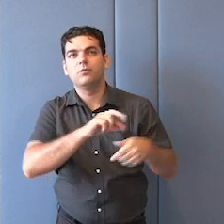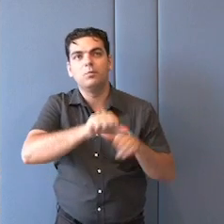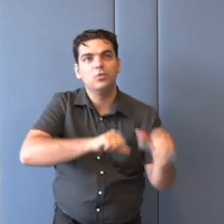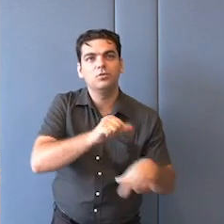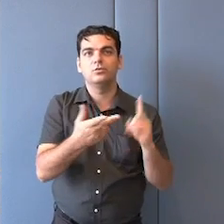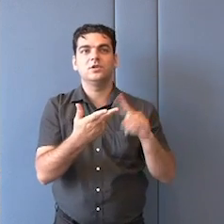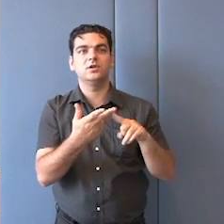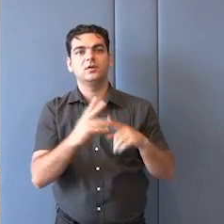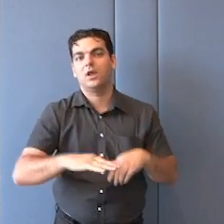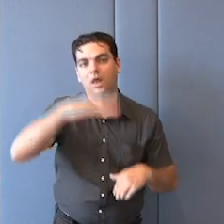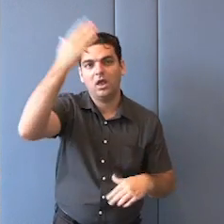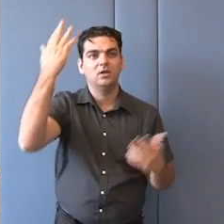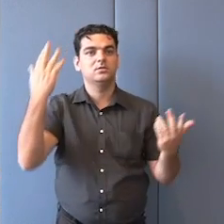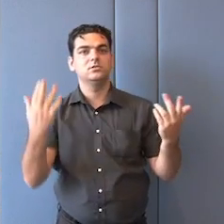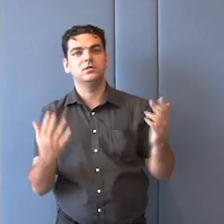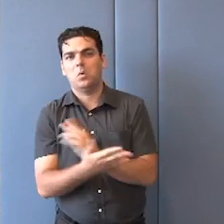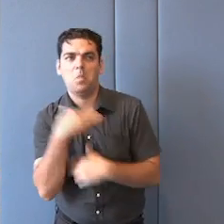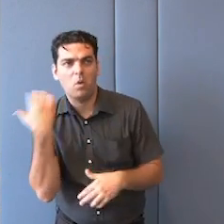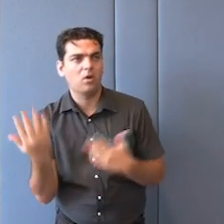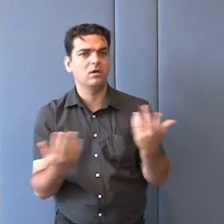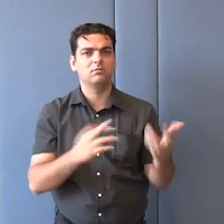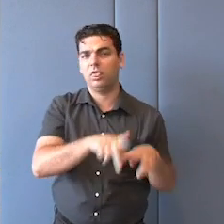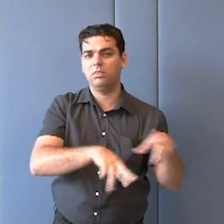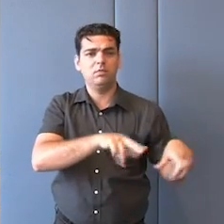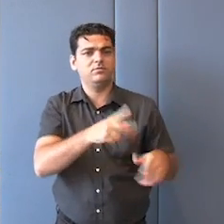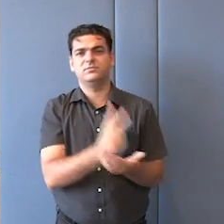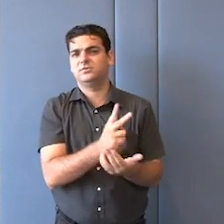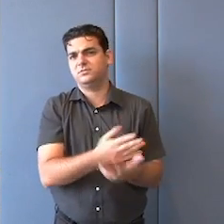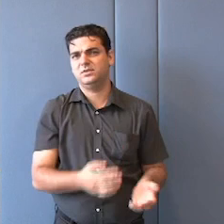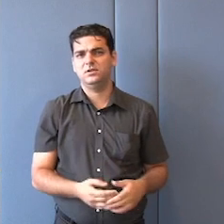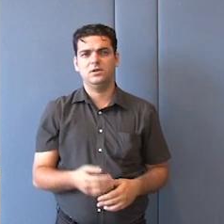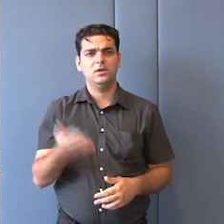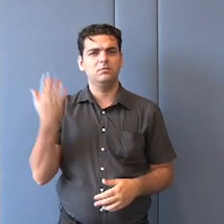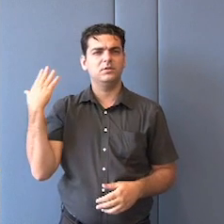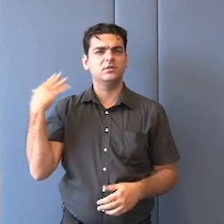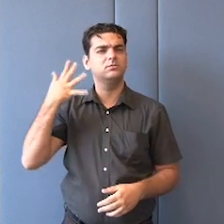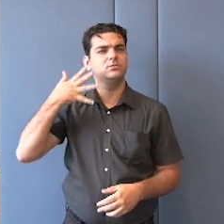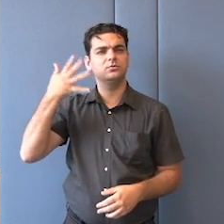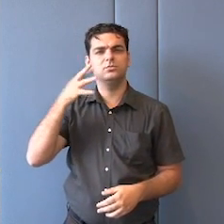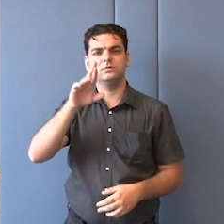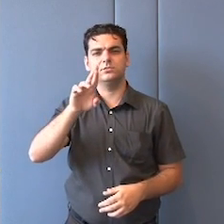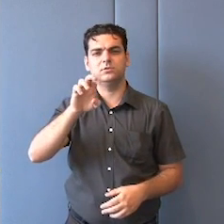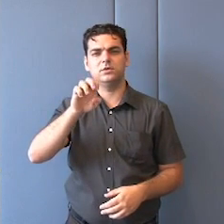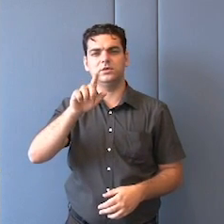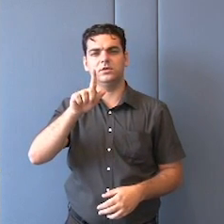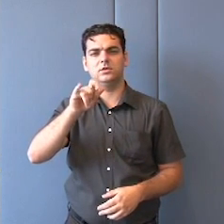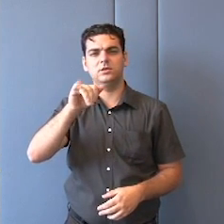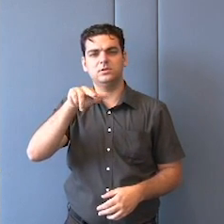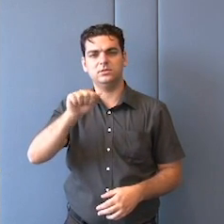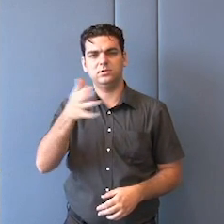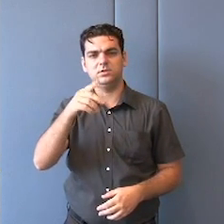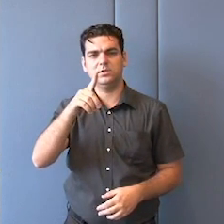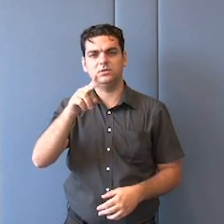pulsante. Não sei se vocês viram o discurso da Regina Duarte na posse dela como secretária da Cultura,